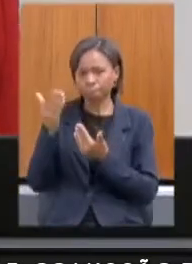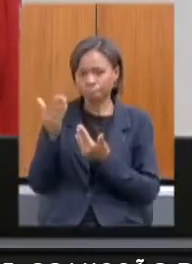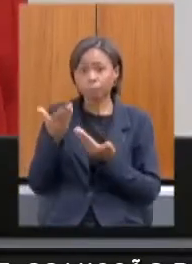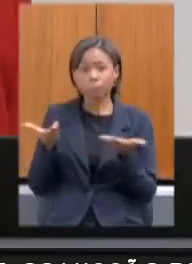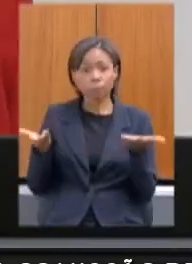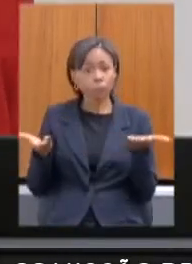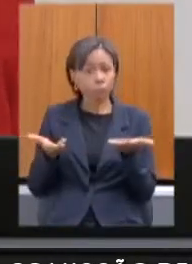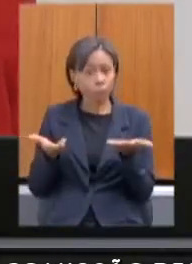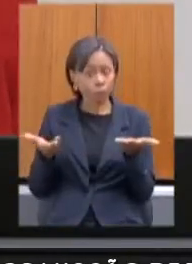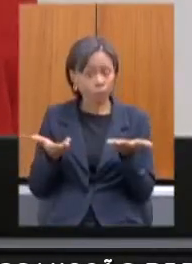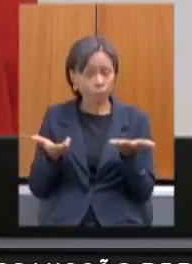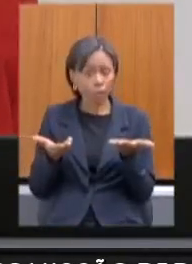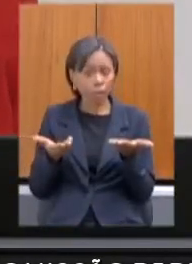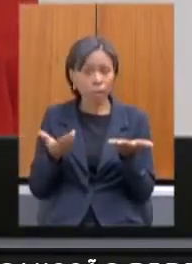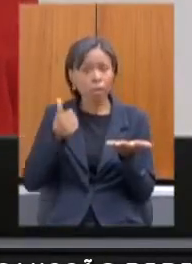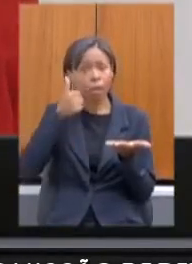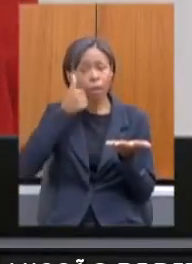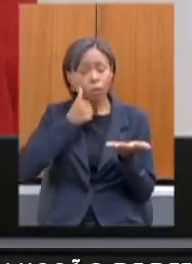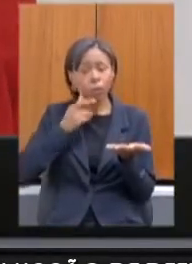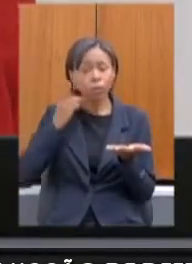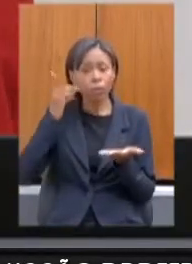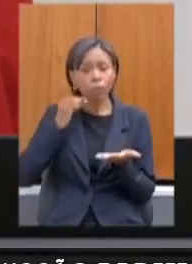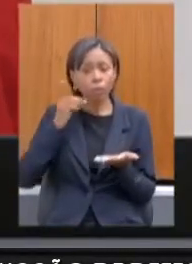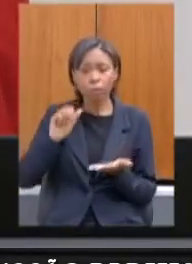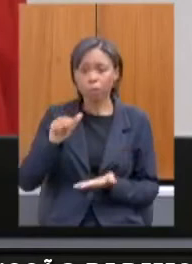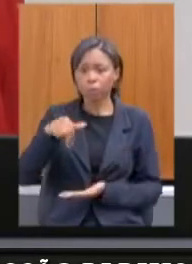Vamos ouvir, então, a deputada Andréia de Jesus.